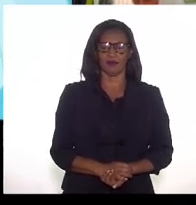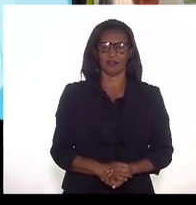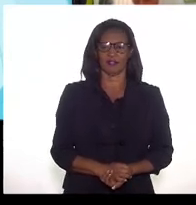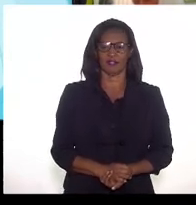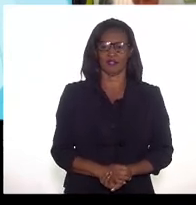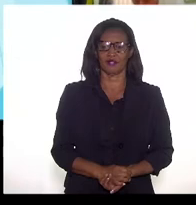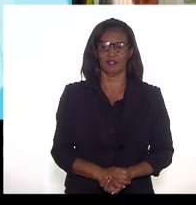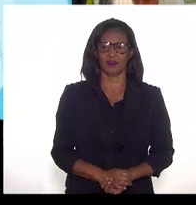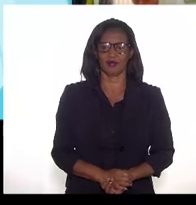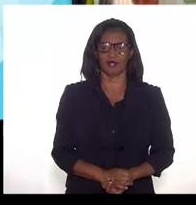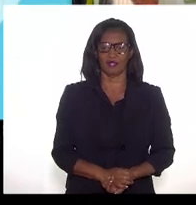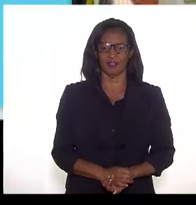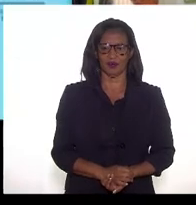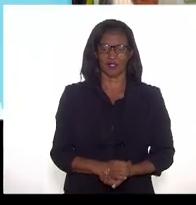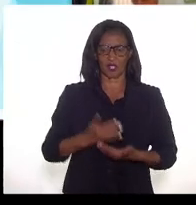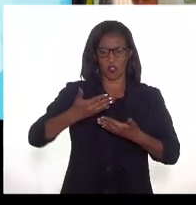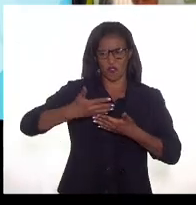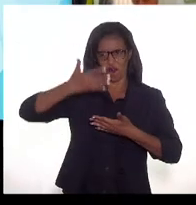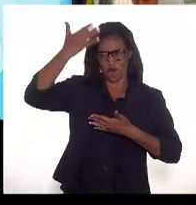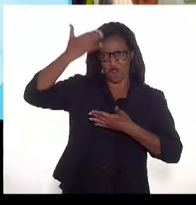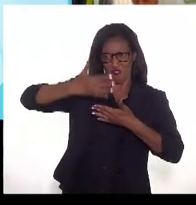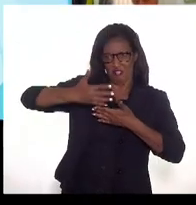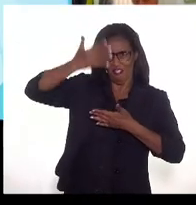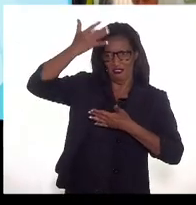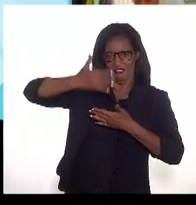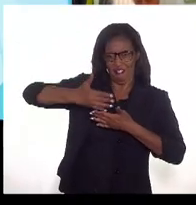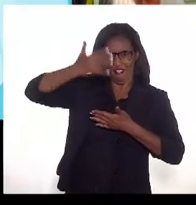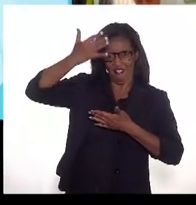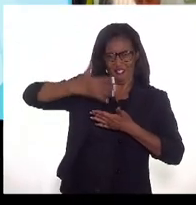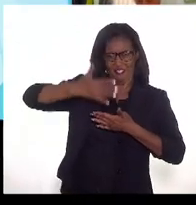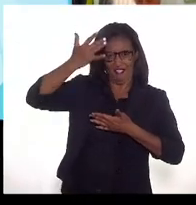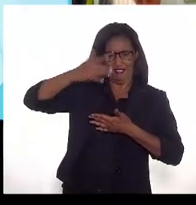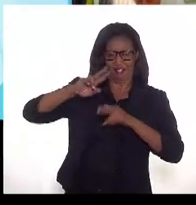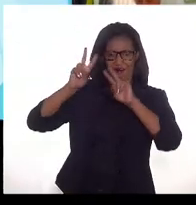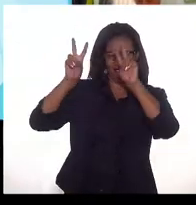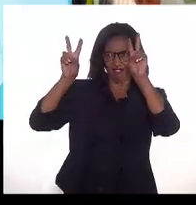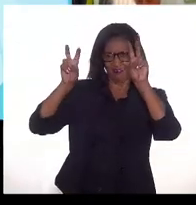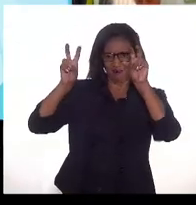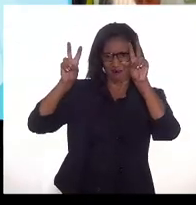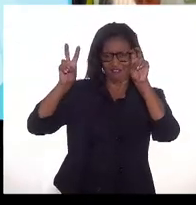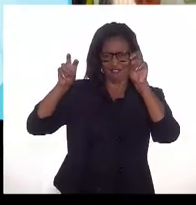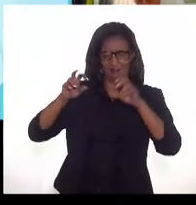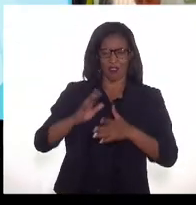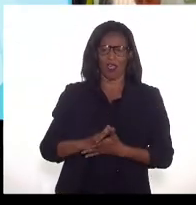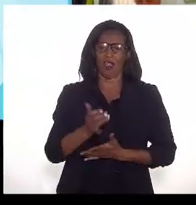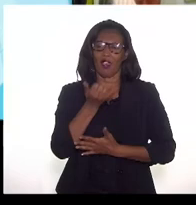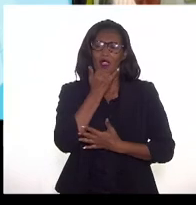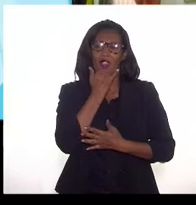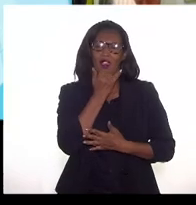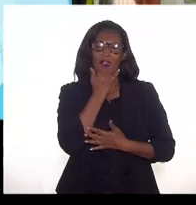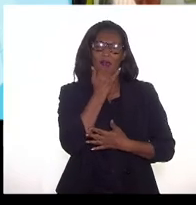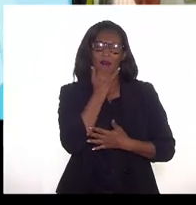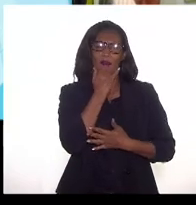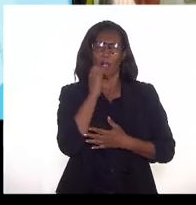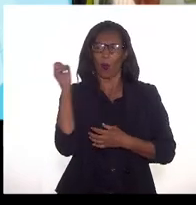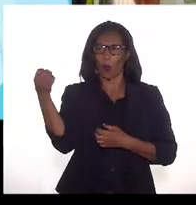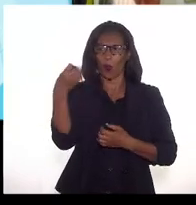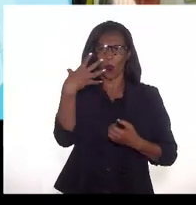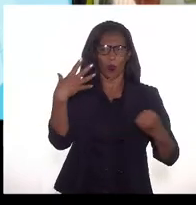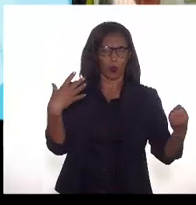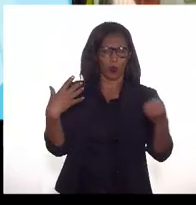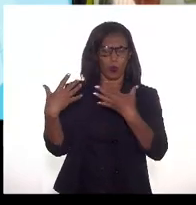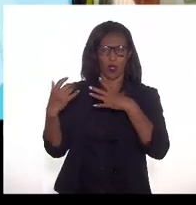Bom, eu vou descer, então, pelo tema da reinjeção do gás, tá bem? Vocês me perdoem, minha tela não está entrando na